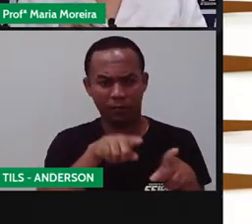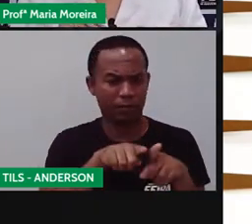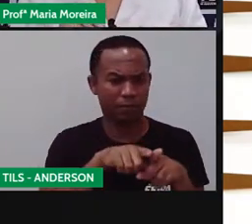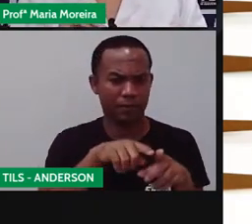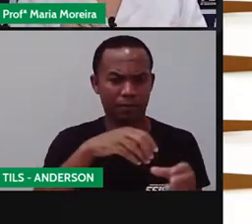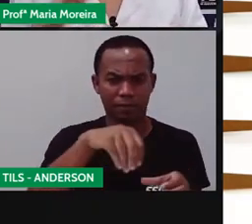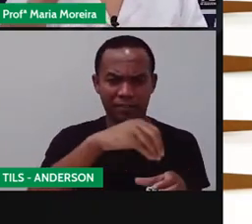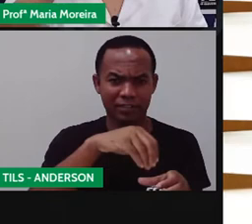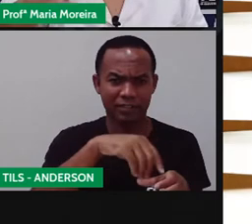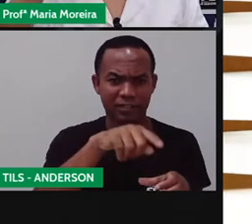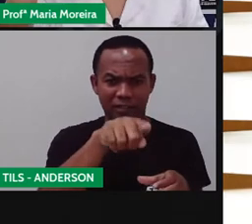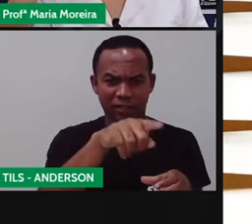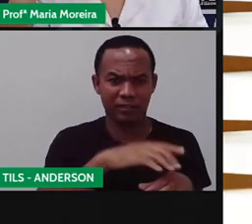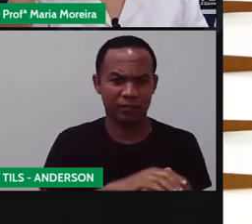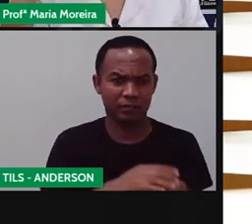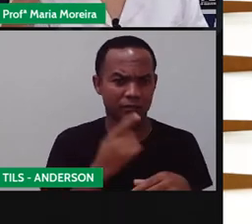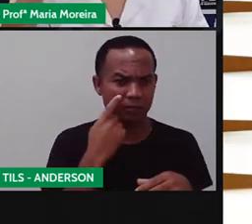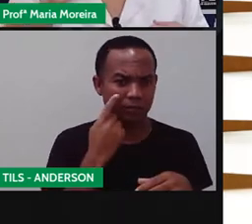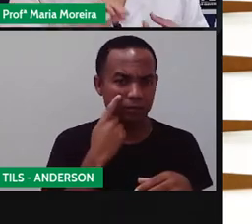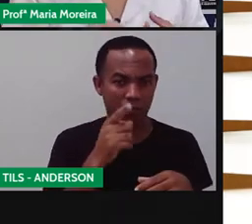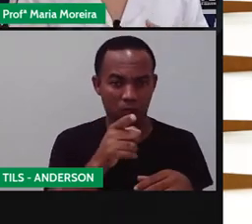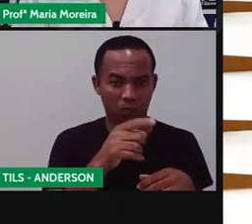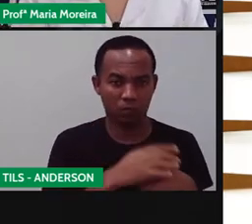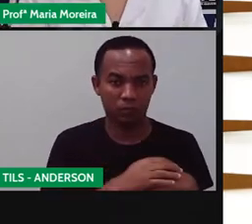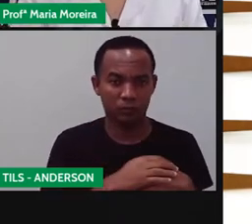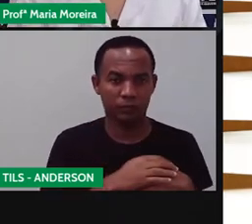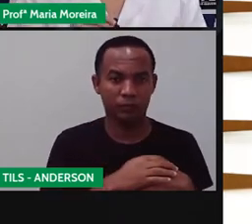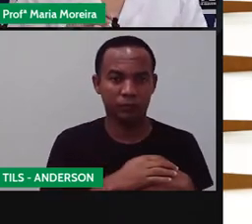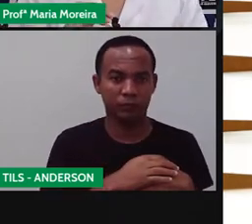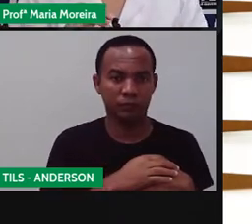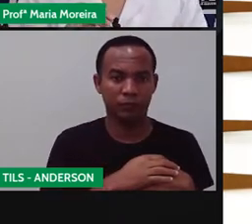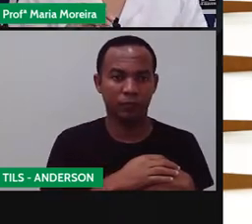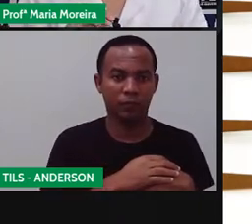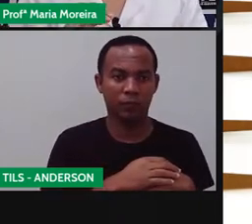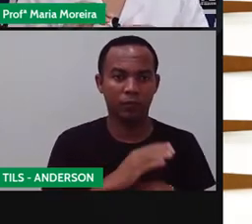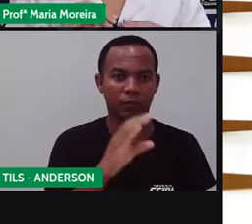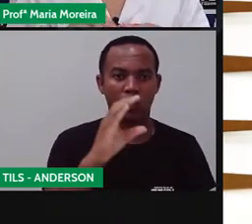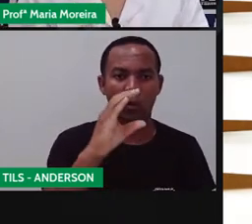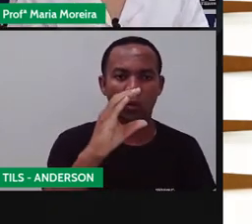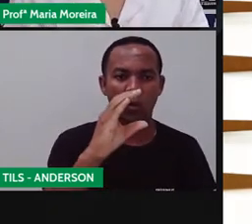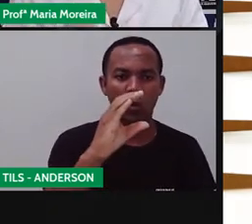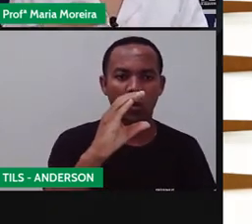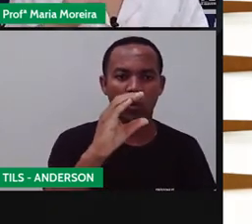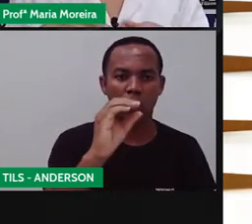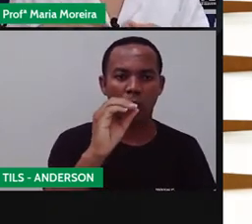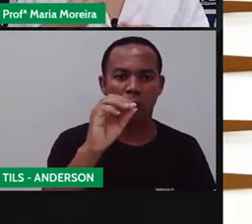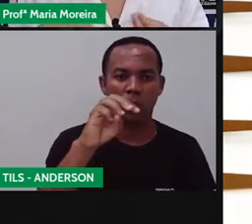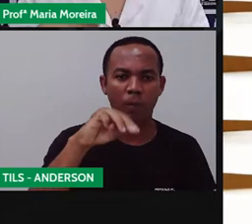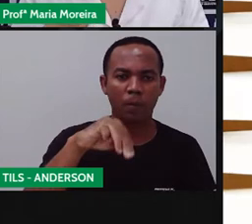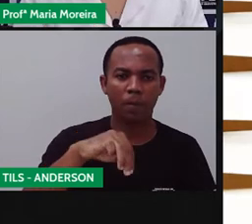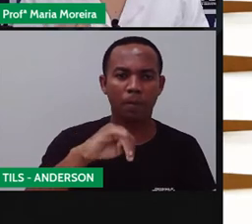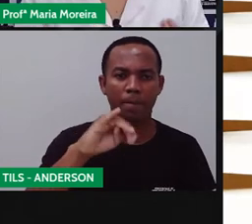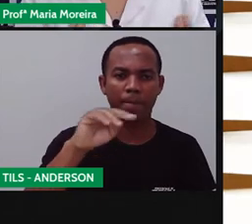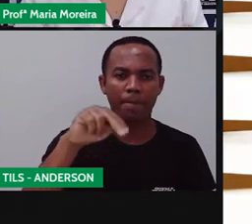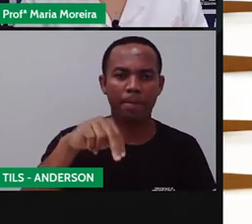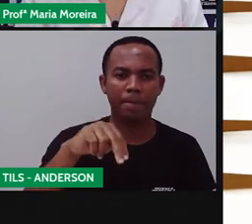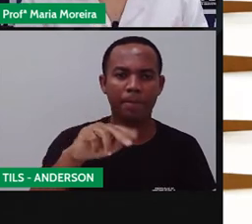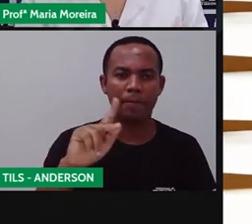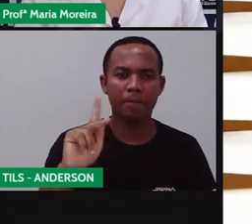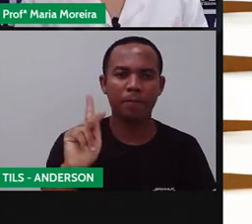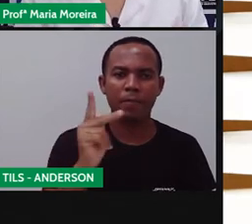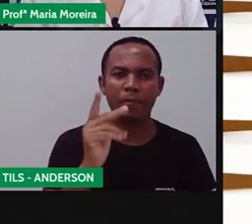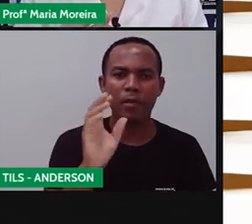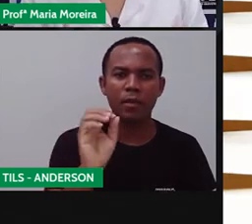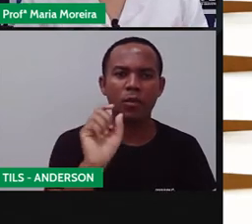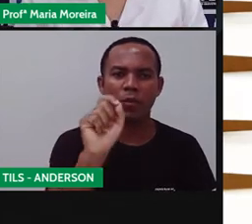corante? Pronto. Não vai entrar aqui, né? Mas o cominho, que é um tempero seco, que às vezes é misturado com a pimenta do reino.